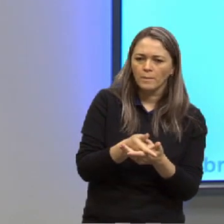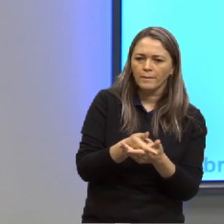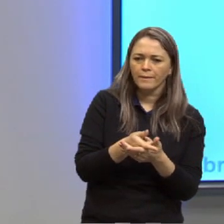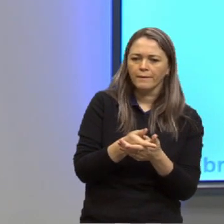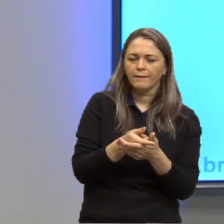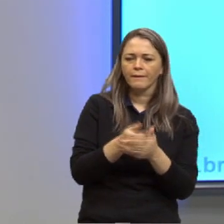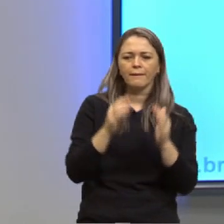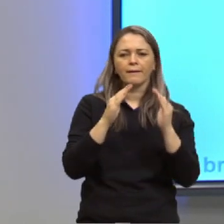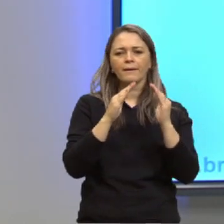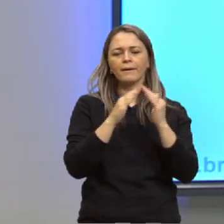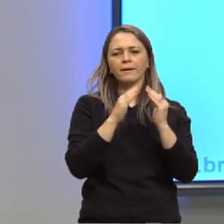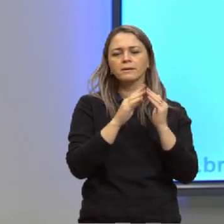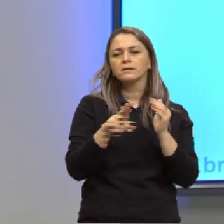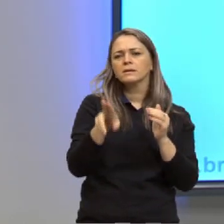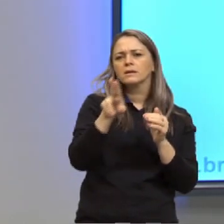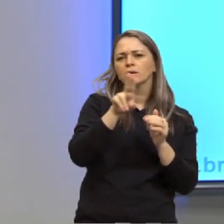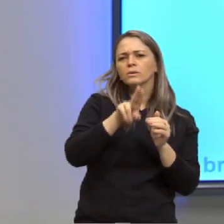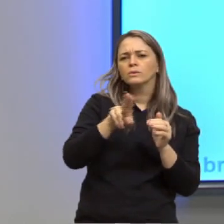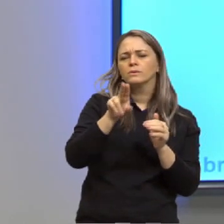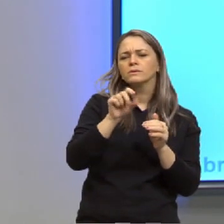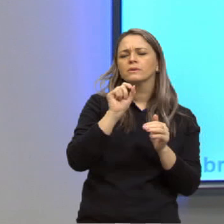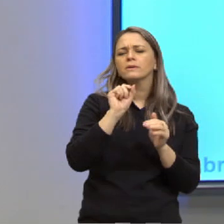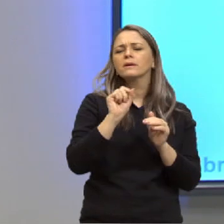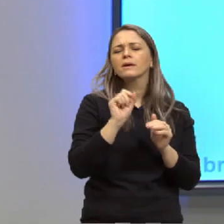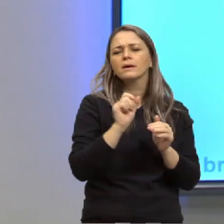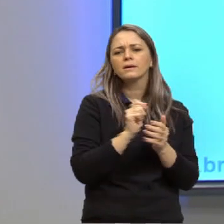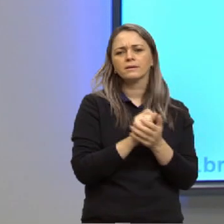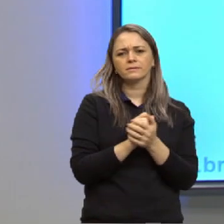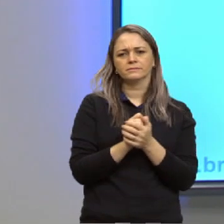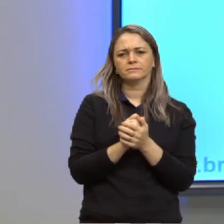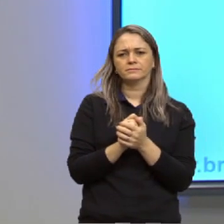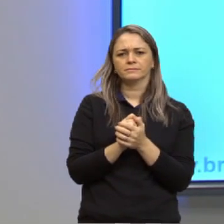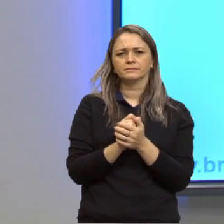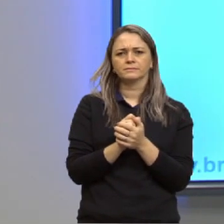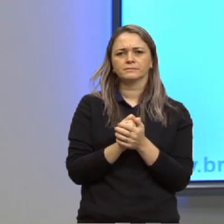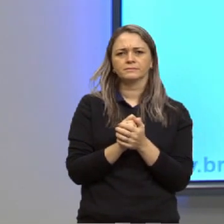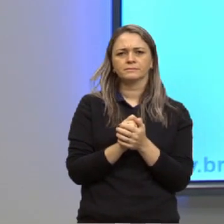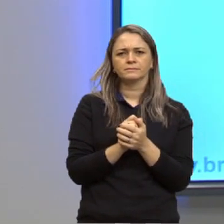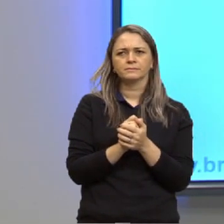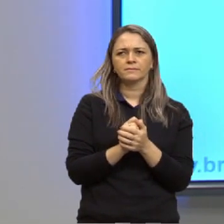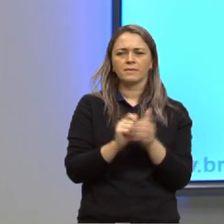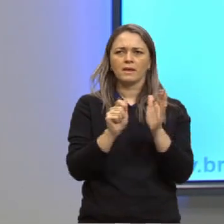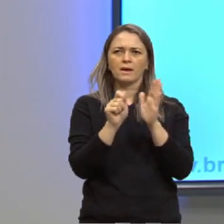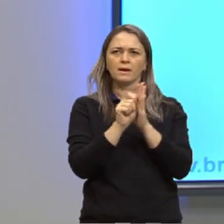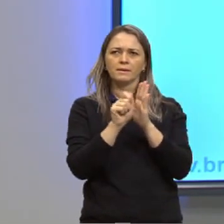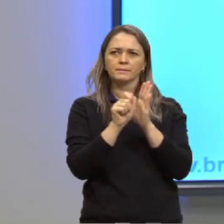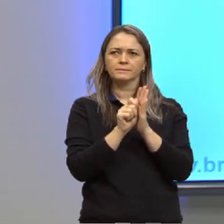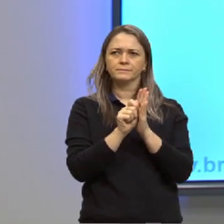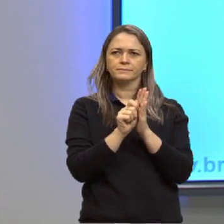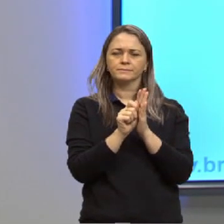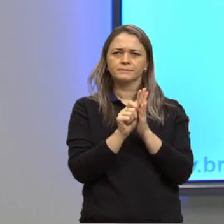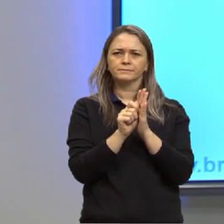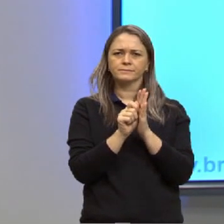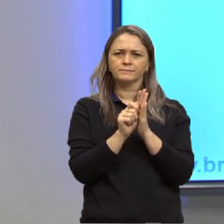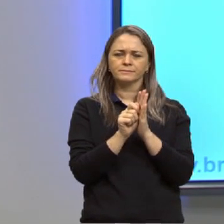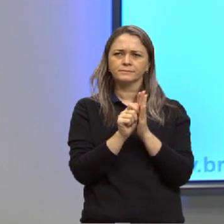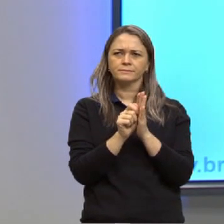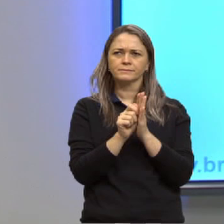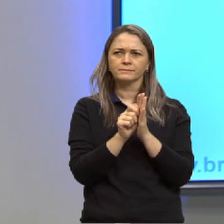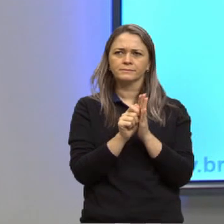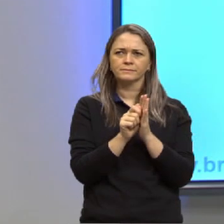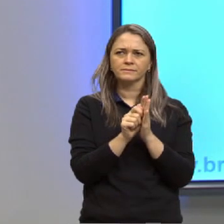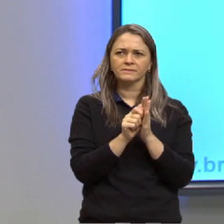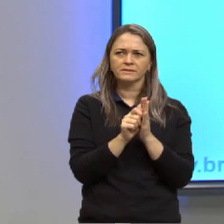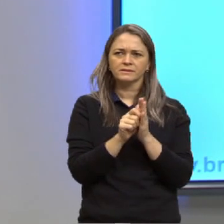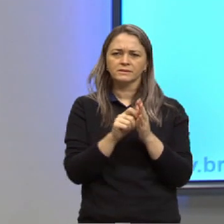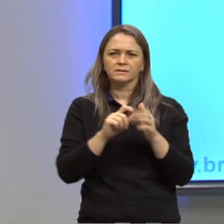de. Vamos olhar ali o que ele traz como alternativas. Na letra A, a predominância das